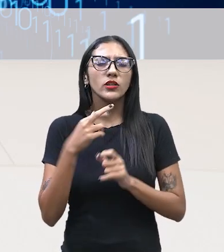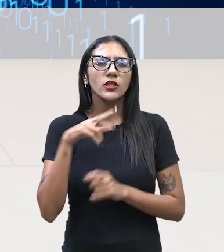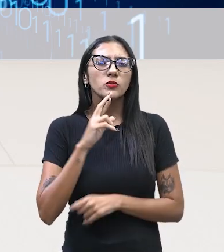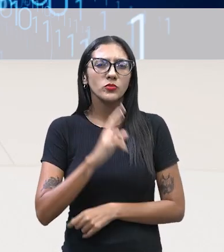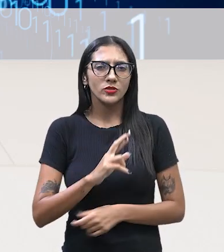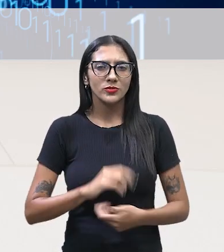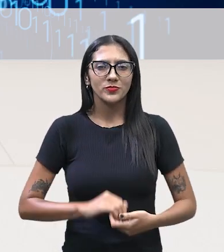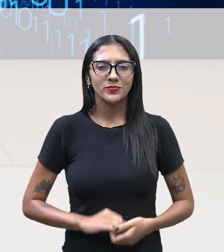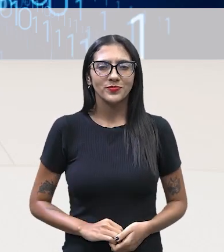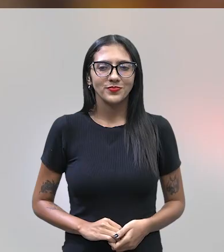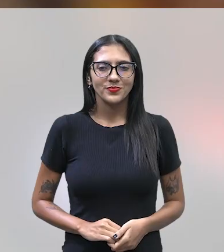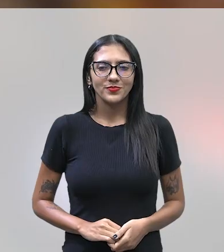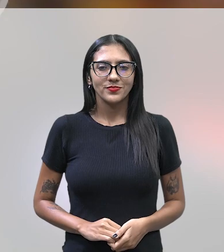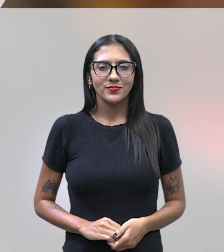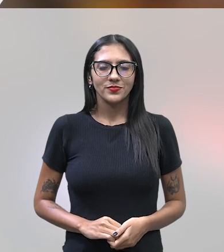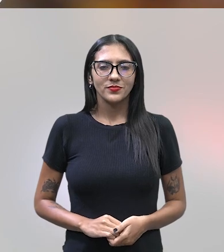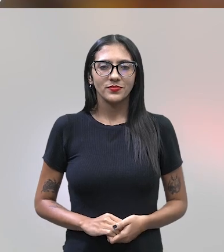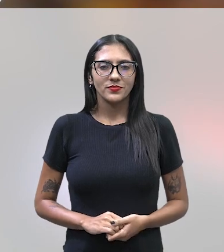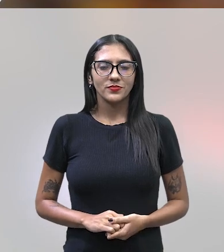Vamos lá?